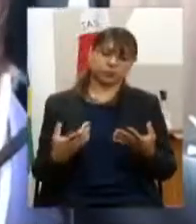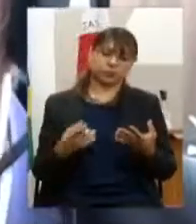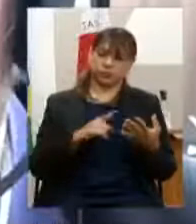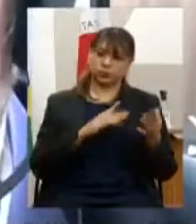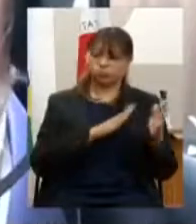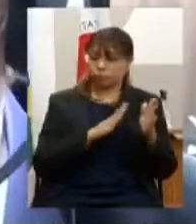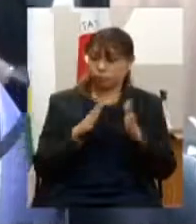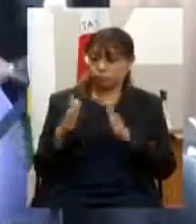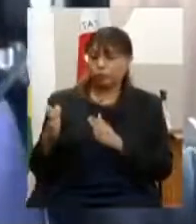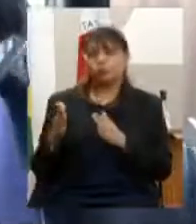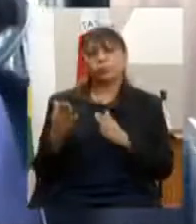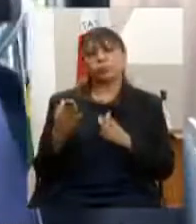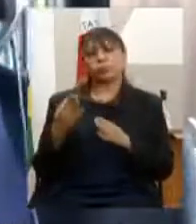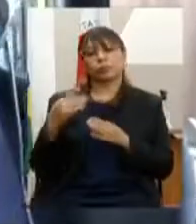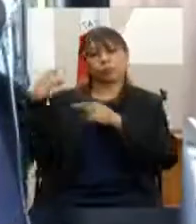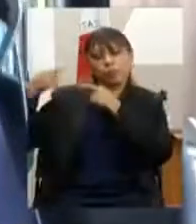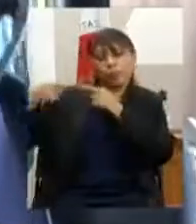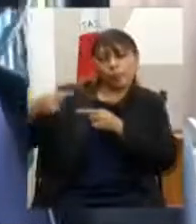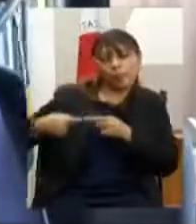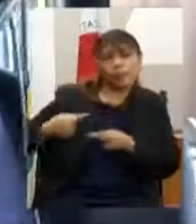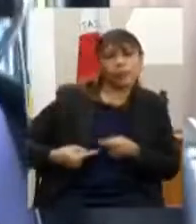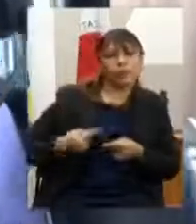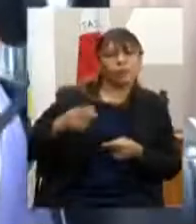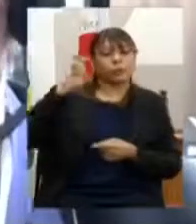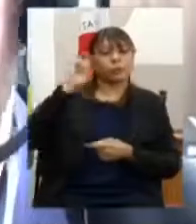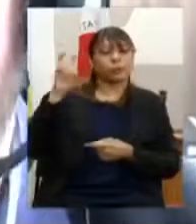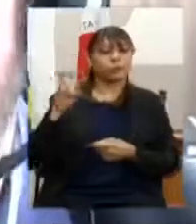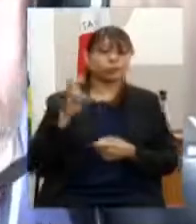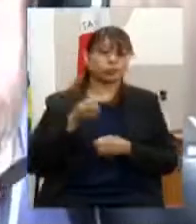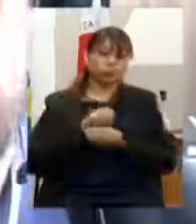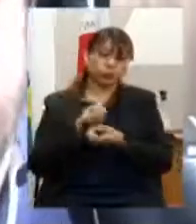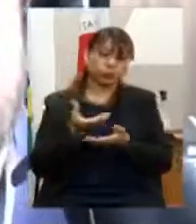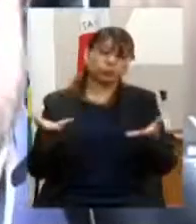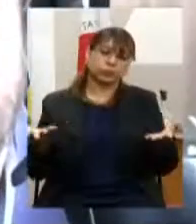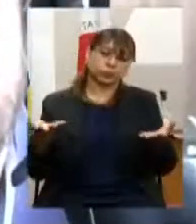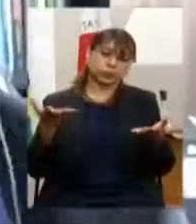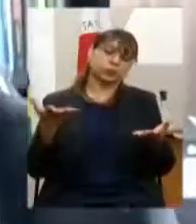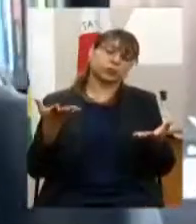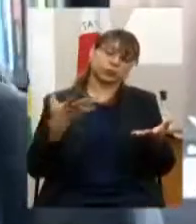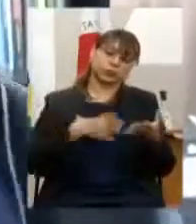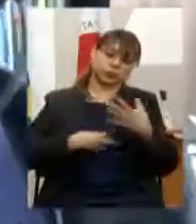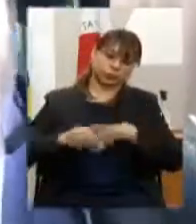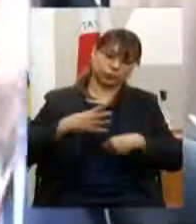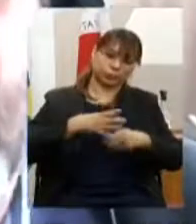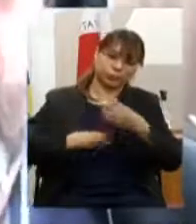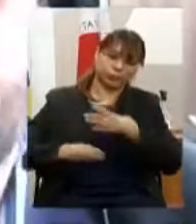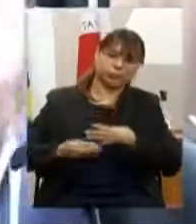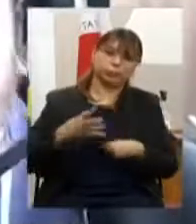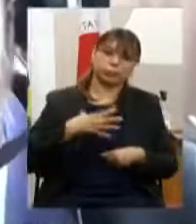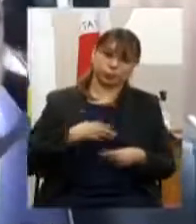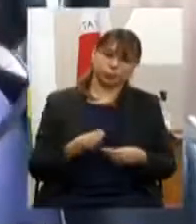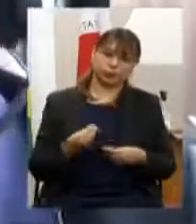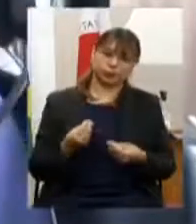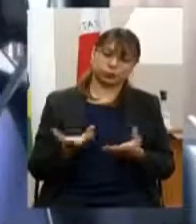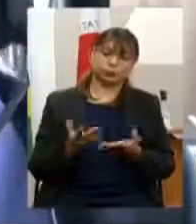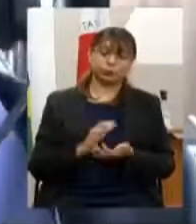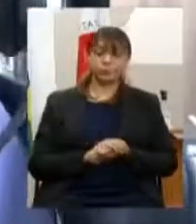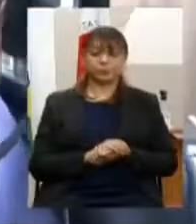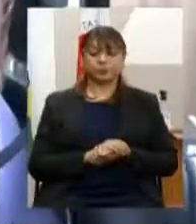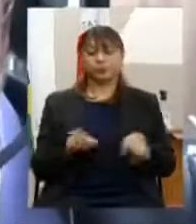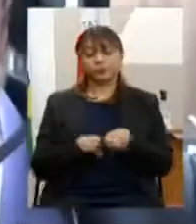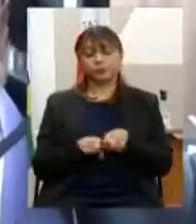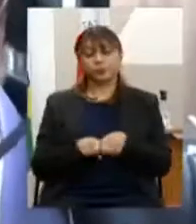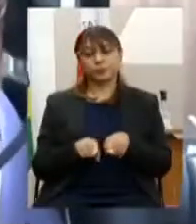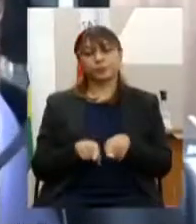culturas que deixam tradição e transmitem conhecimento para as próximas gerações a elaboração e discussão com